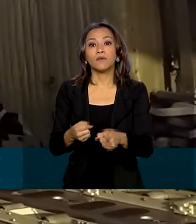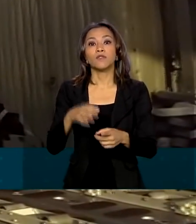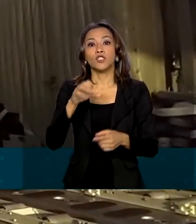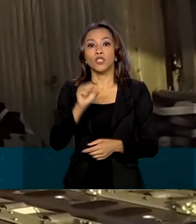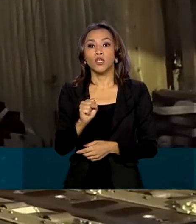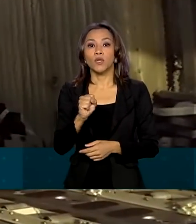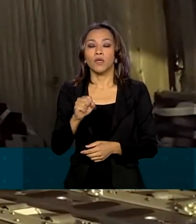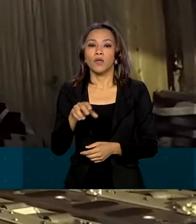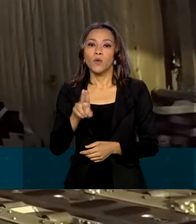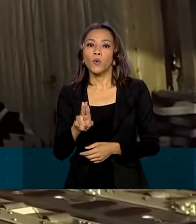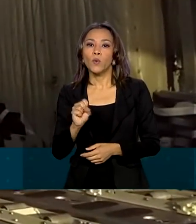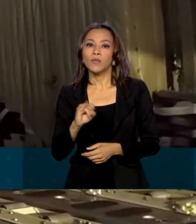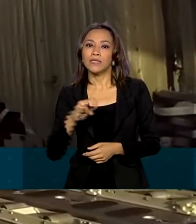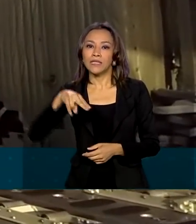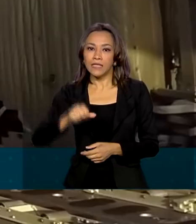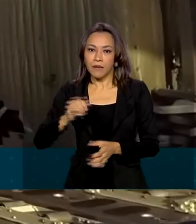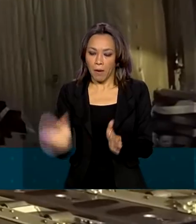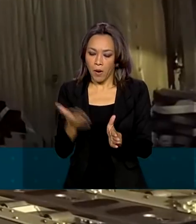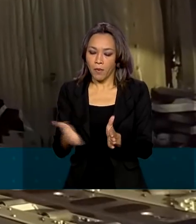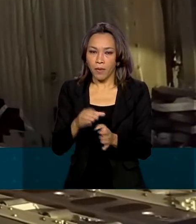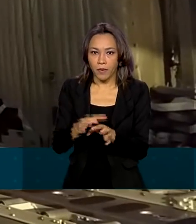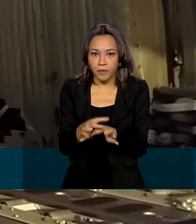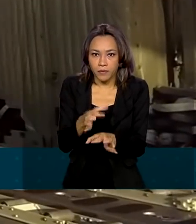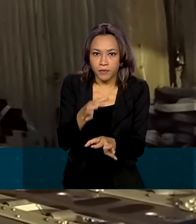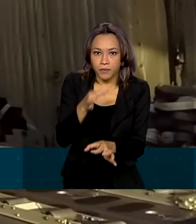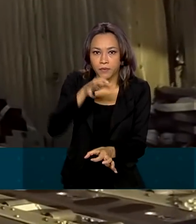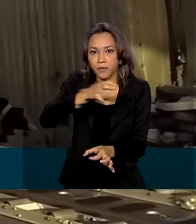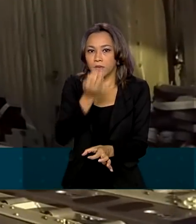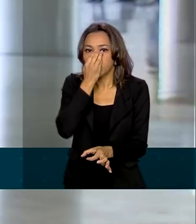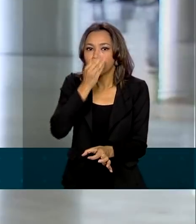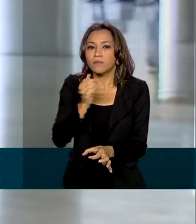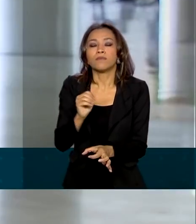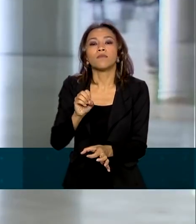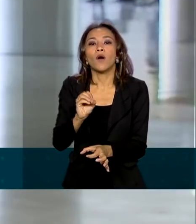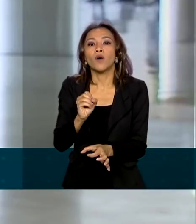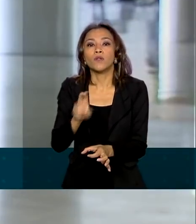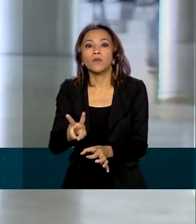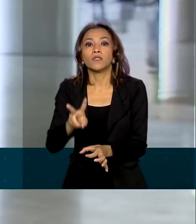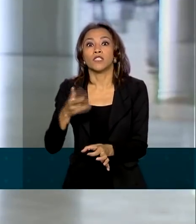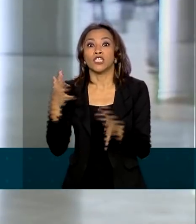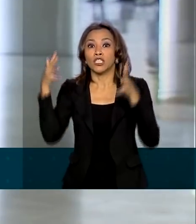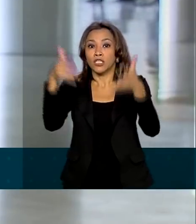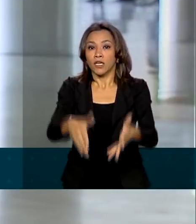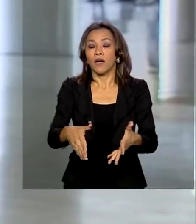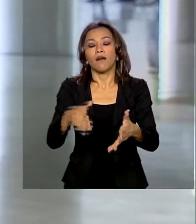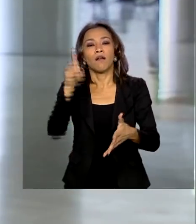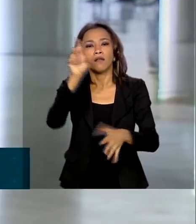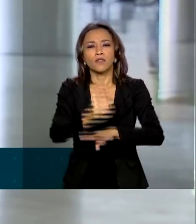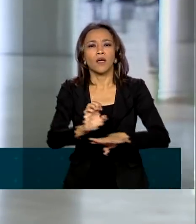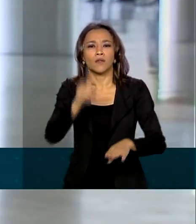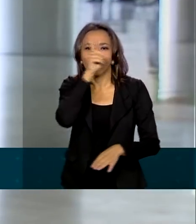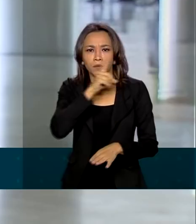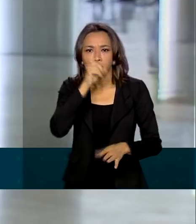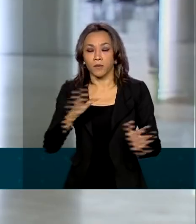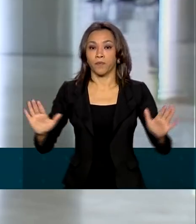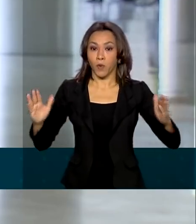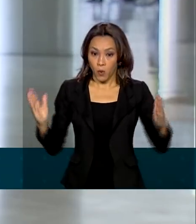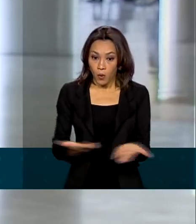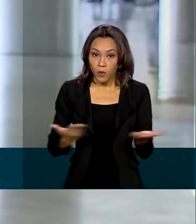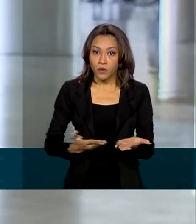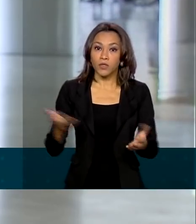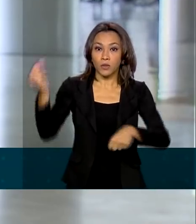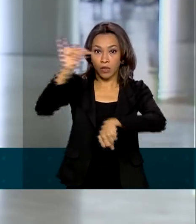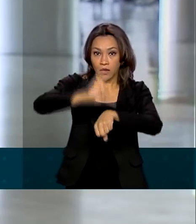oxigênio. Sete delas chegaram ao estado no último domingo. Segundo o ministro da Saúde, o Amazonas vive hoje uma